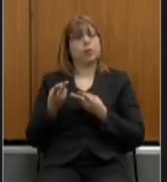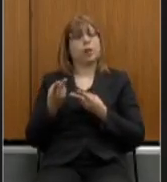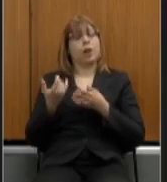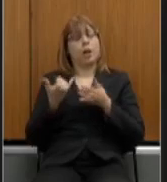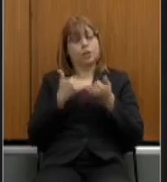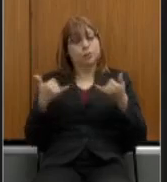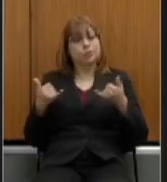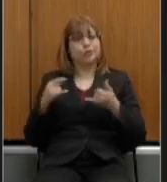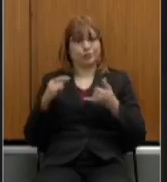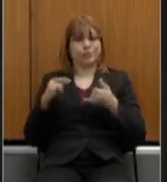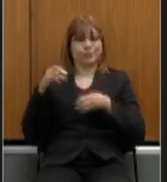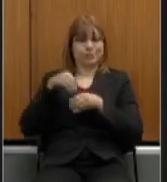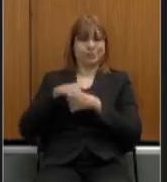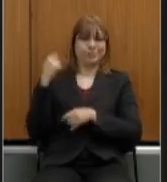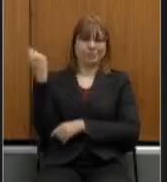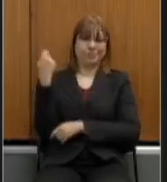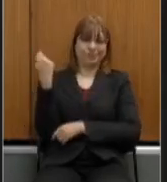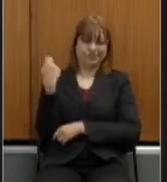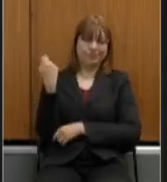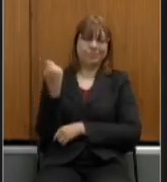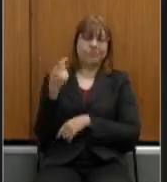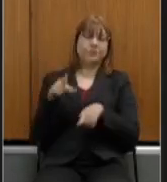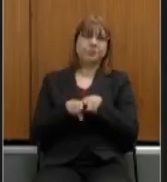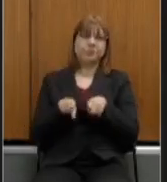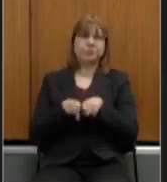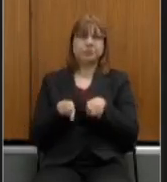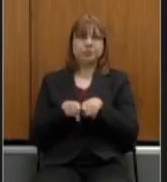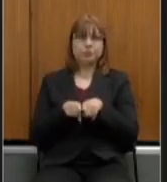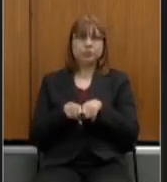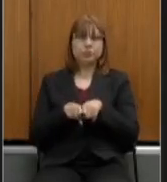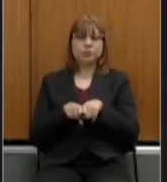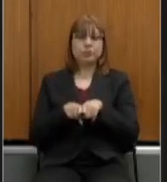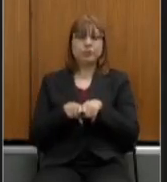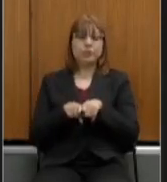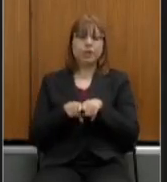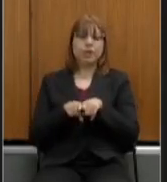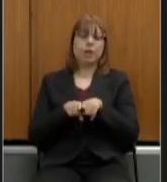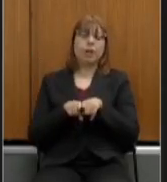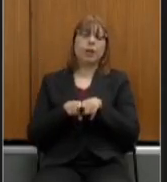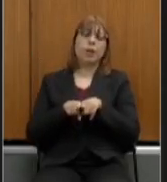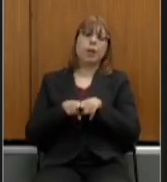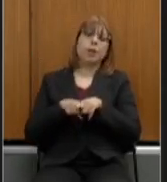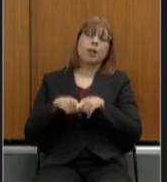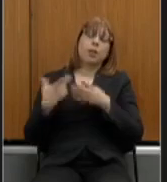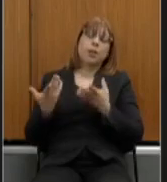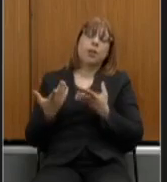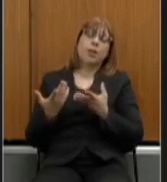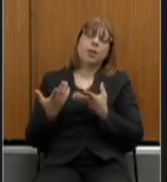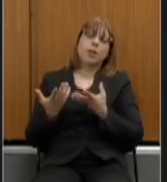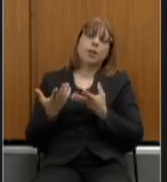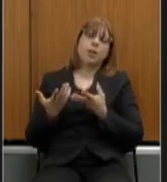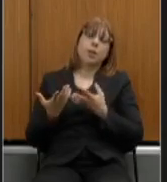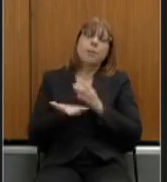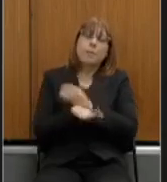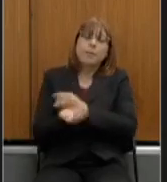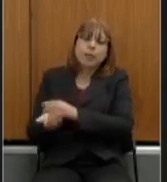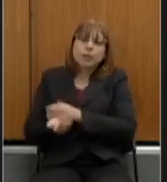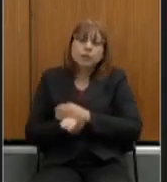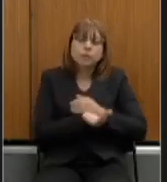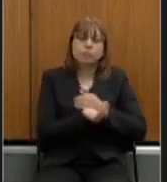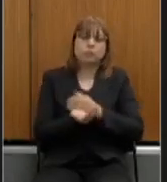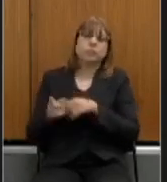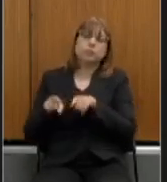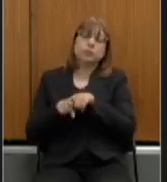elétrica da nossa companhia rio-grandeste de mineração e a nossa SUGAS a